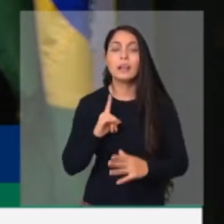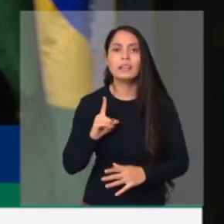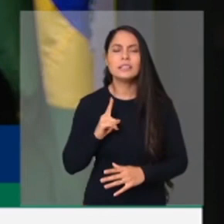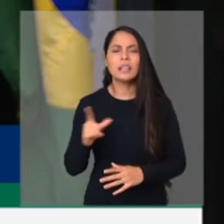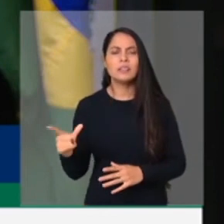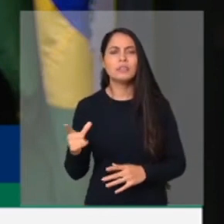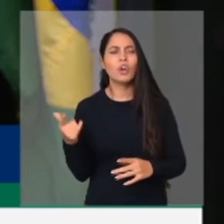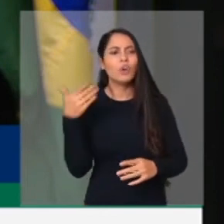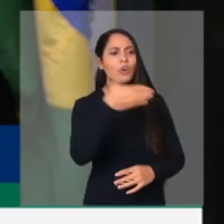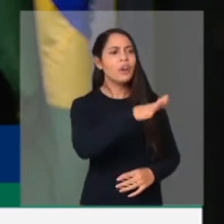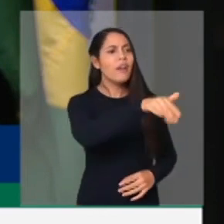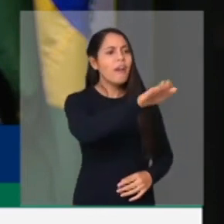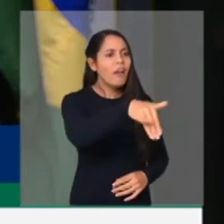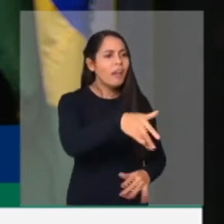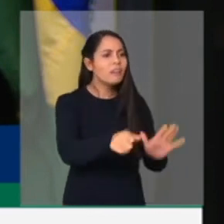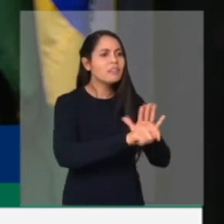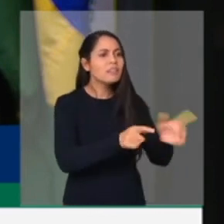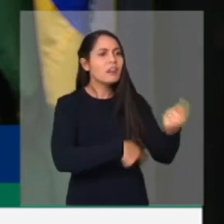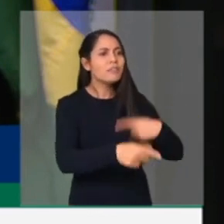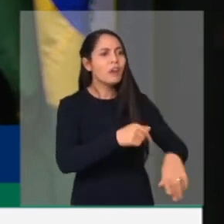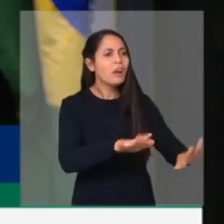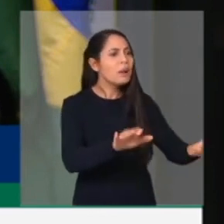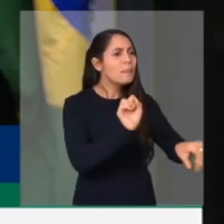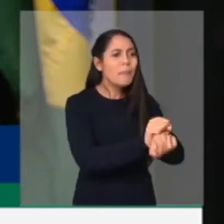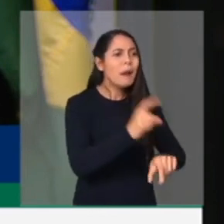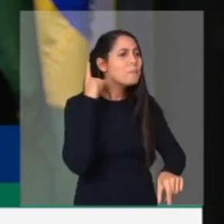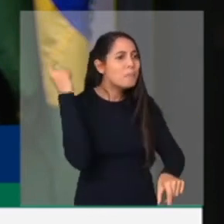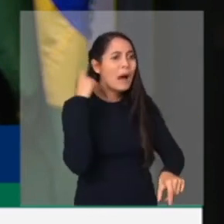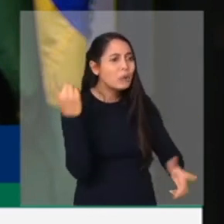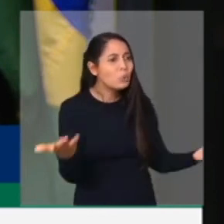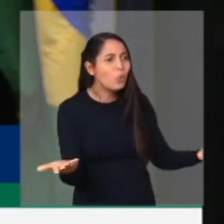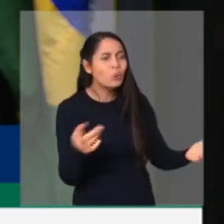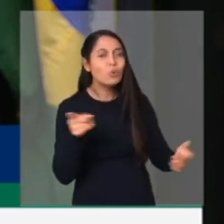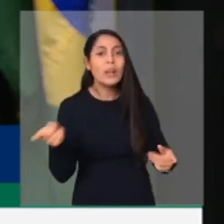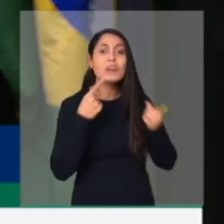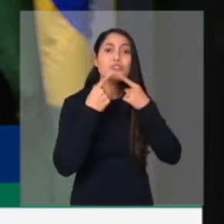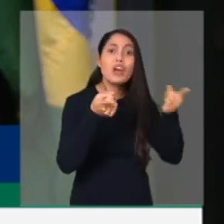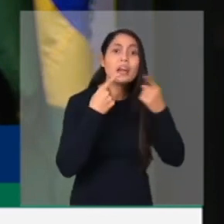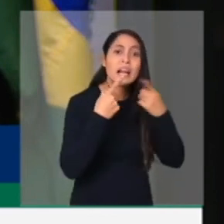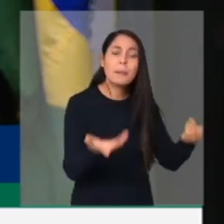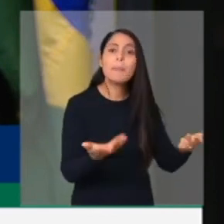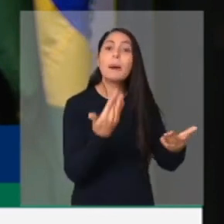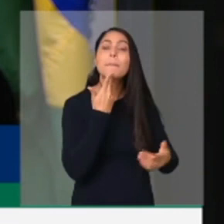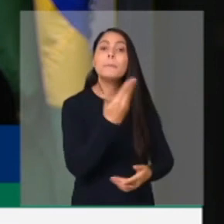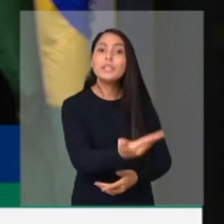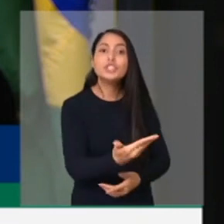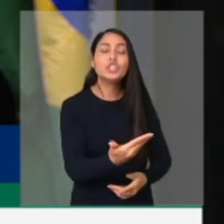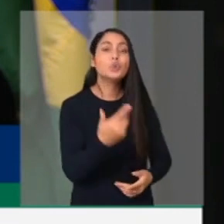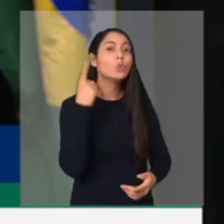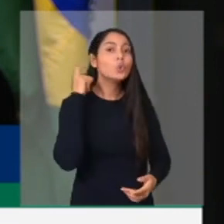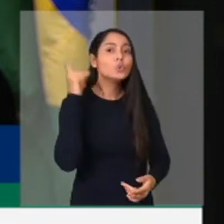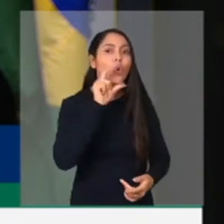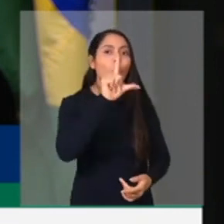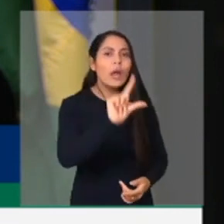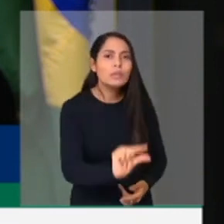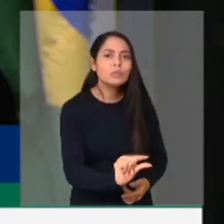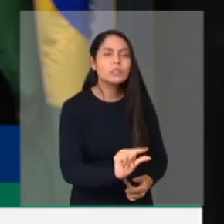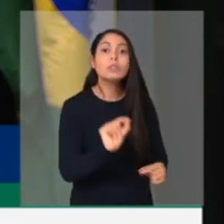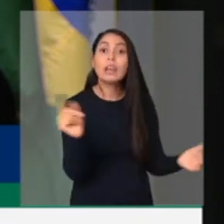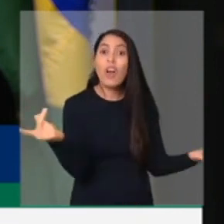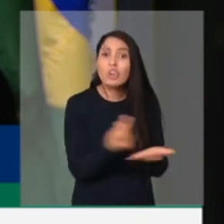porque sua filha pequenas queria dormir. Ele foi reclamar para que baixassem o volume. E o que ocorreu?